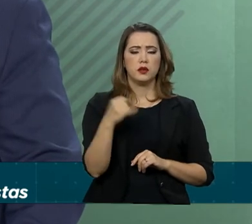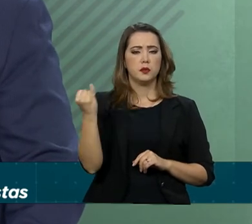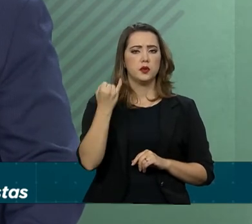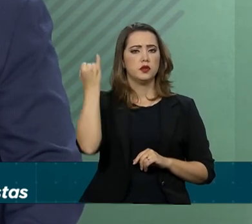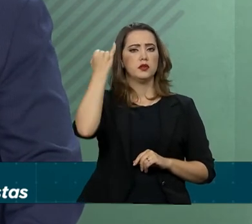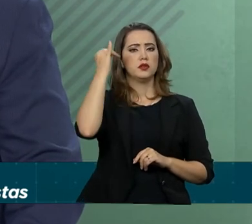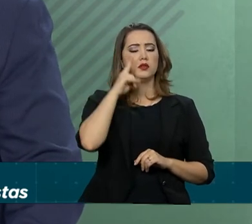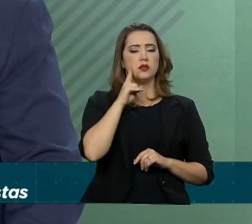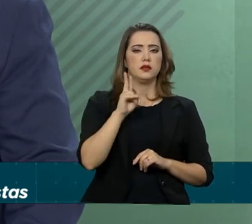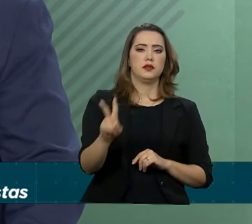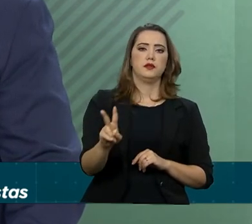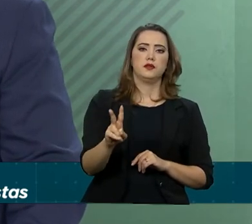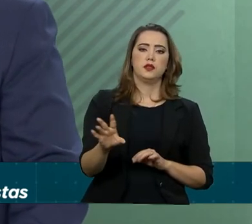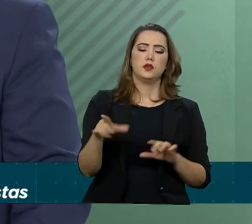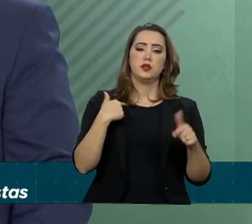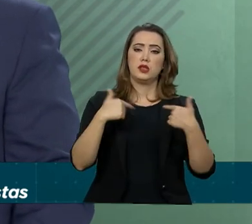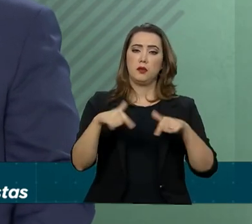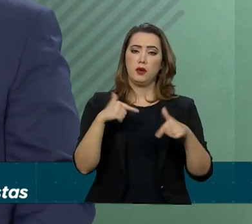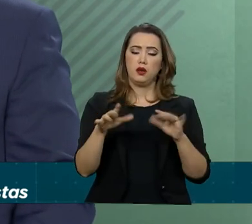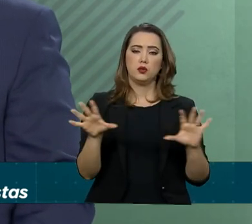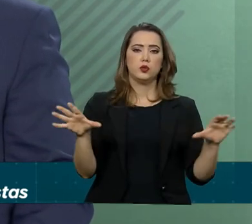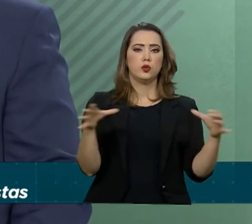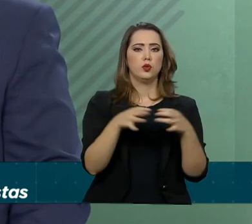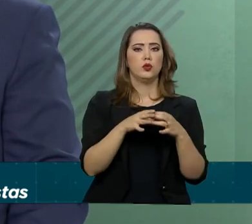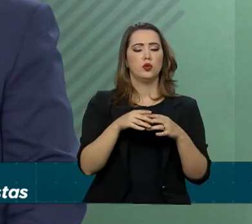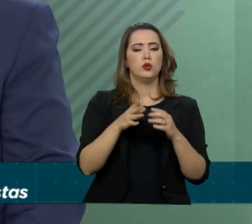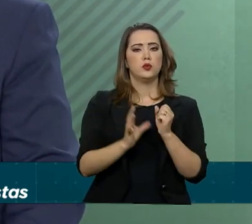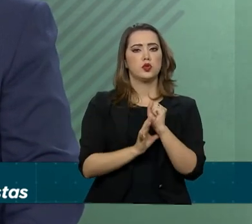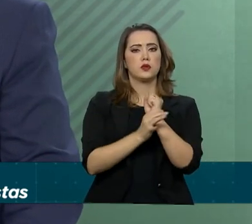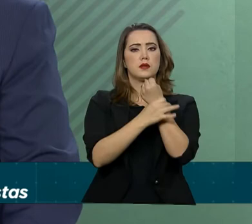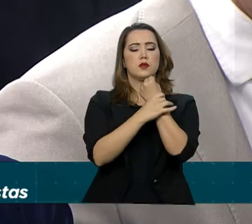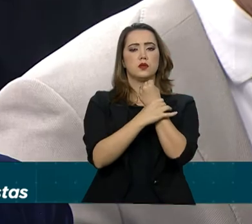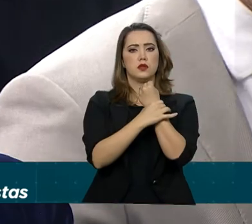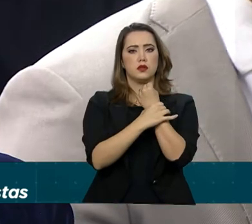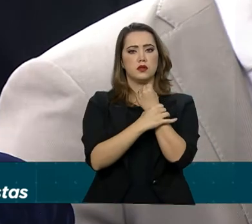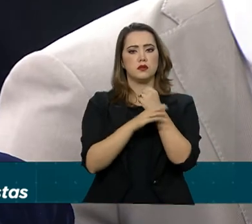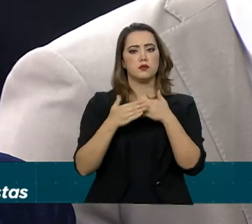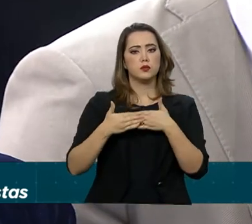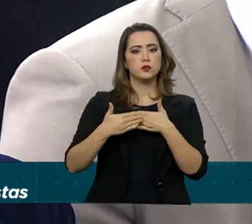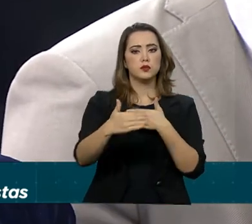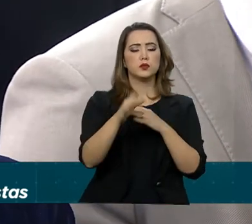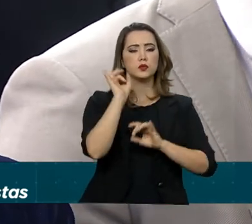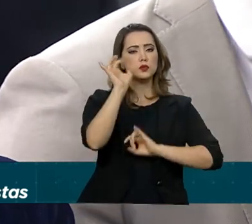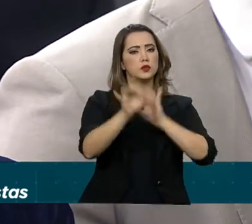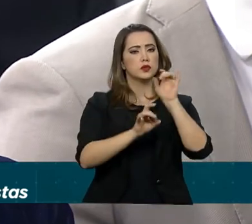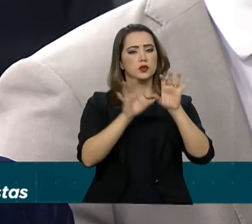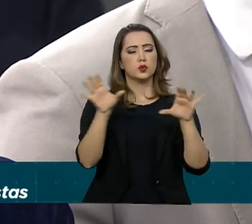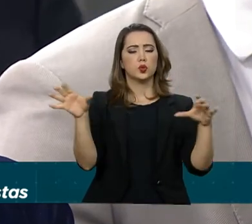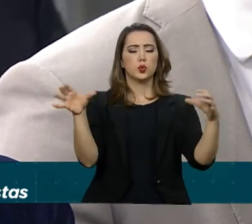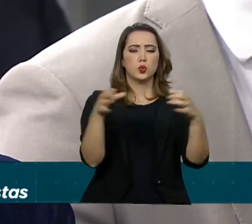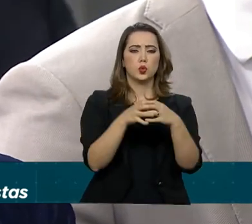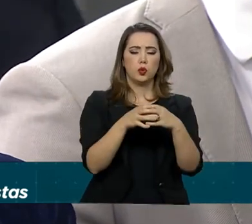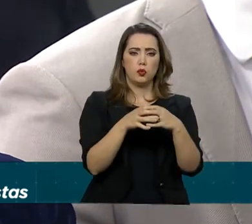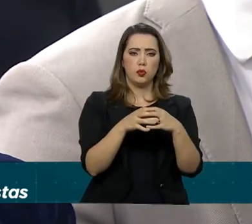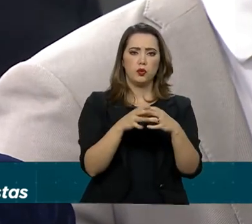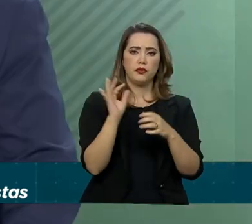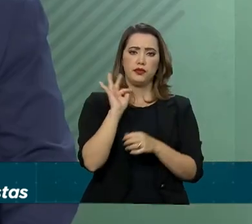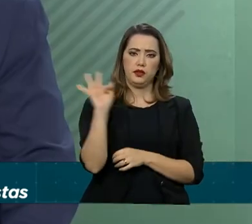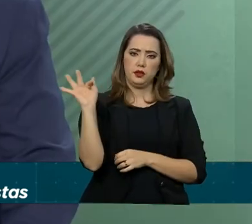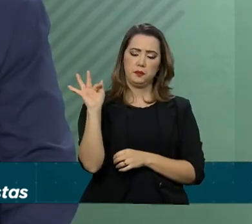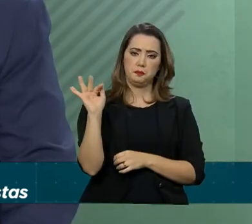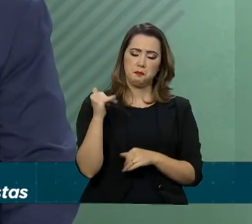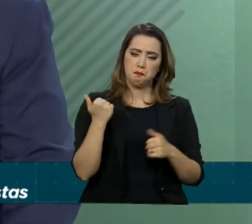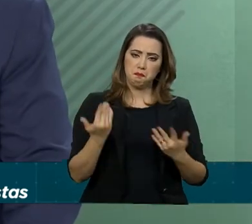que ele atribui ao trabalho dos órgãos de segurança pública, nesse contexto especialmente dos órgãos de segurança pública federal.